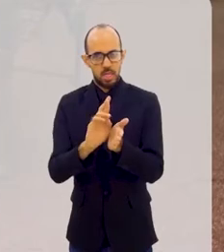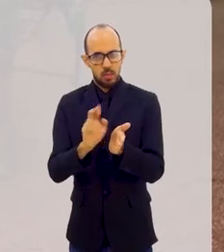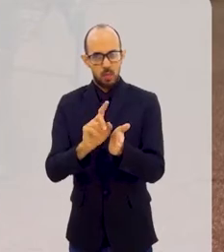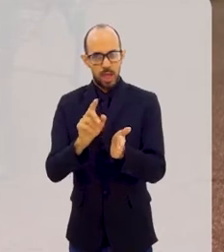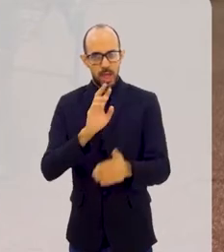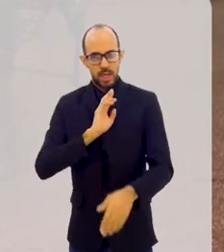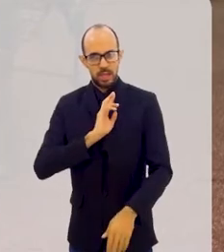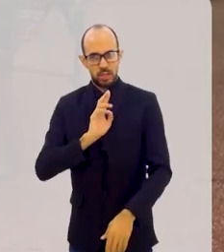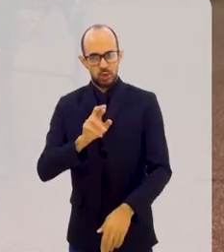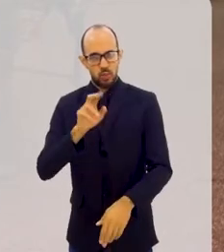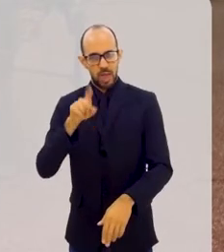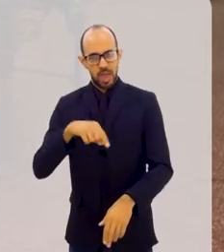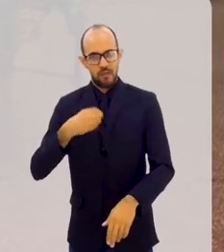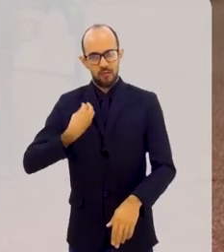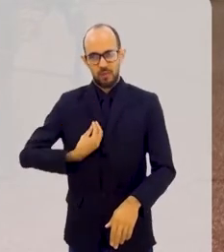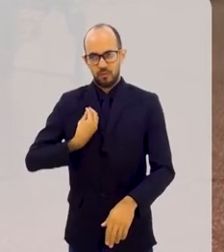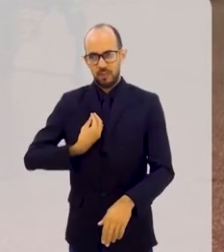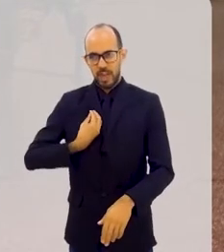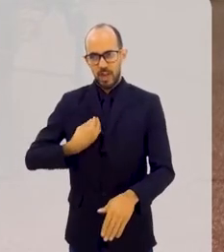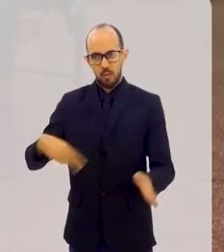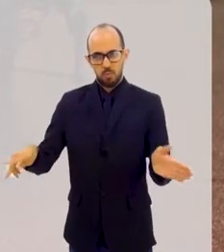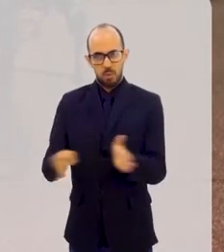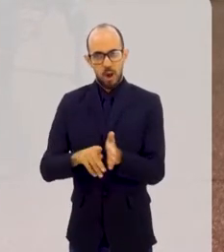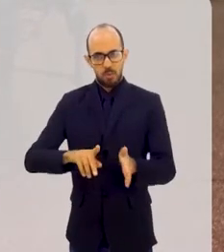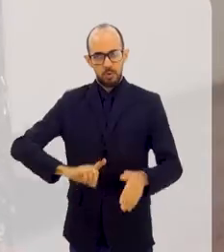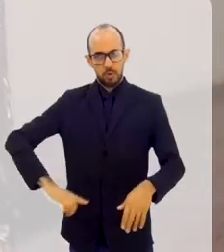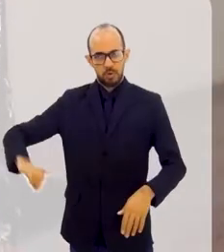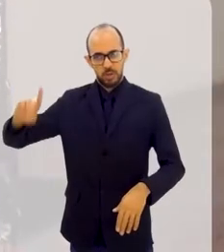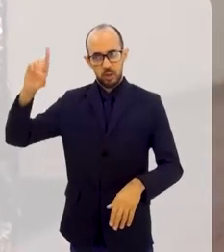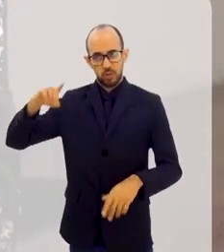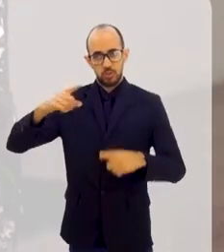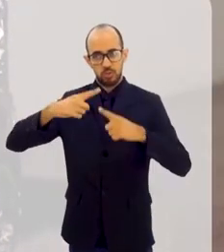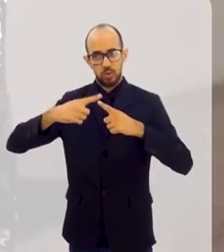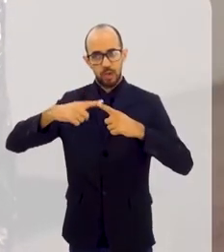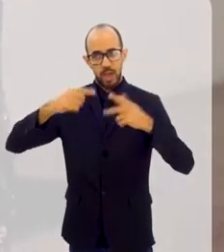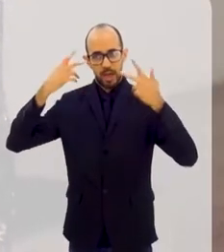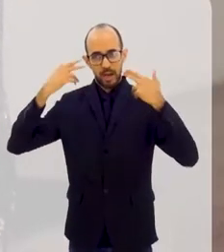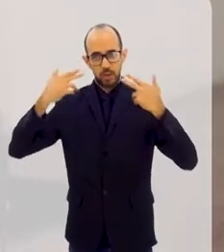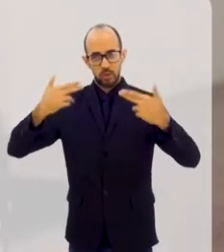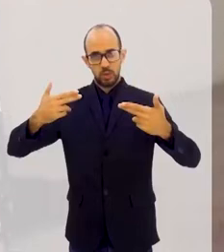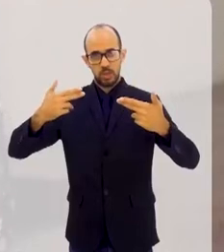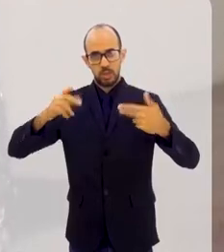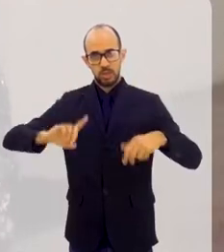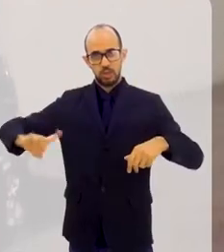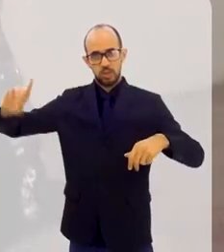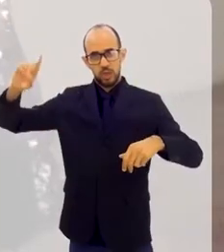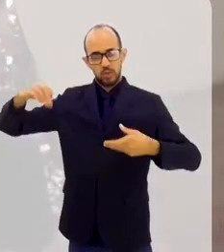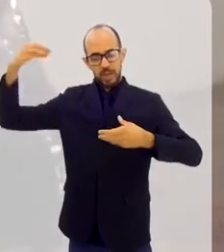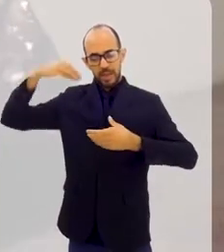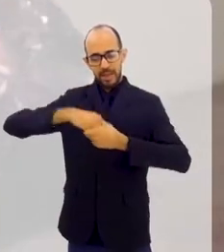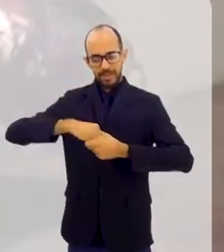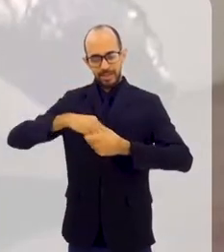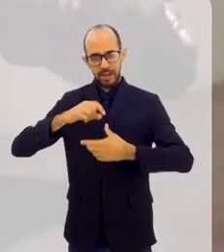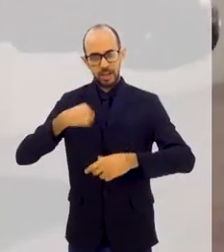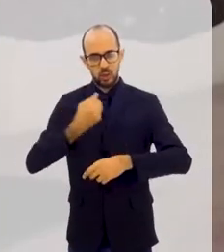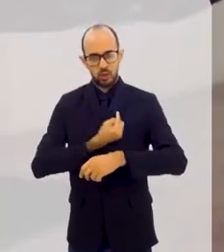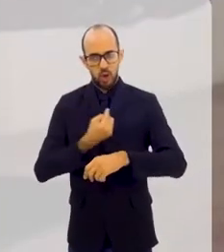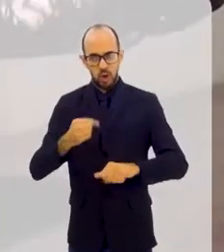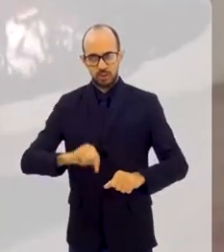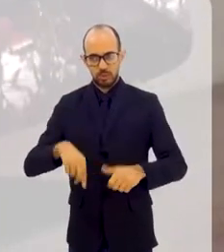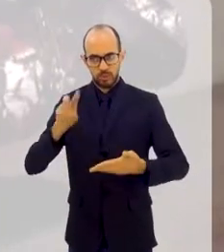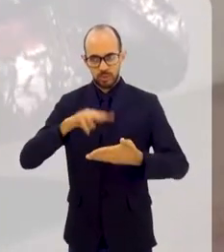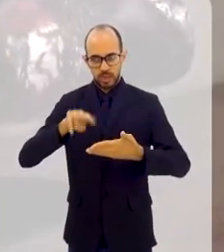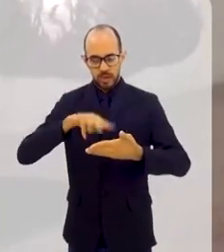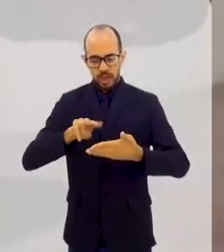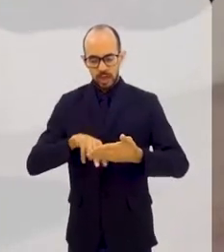é religião, é viver a vida de Deus. Porque a natureza de Deus entra em você, porque mais que você